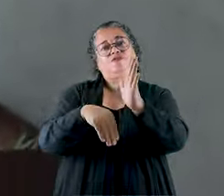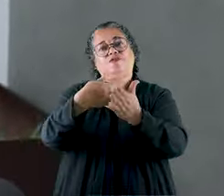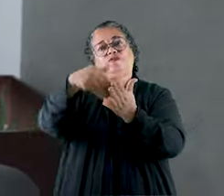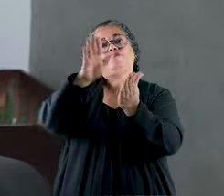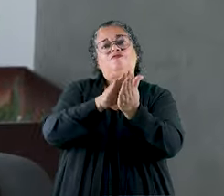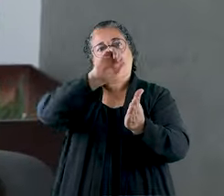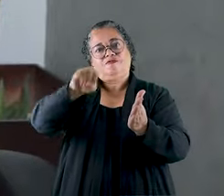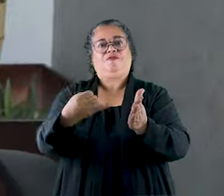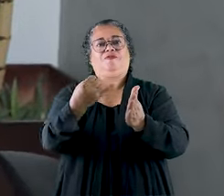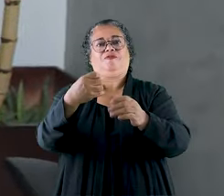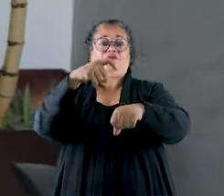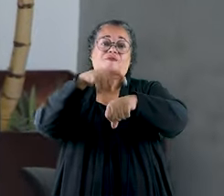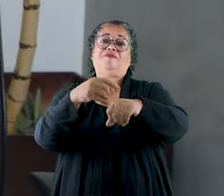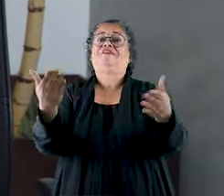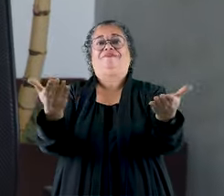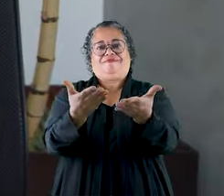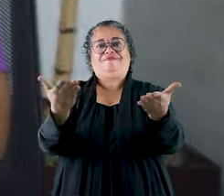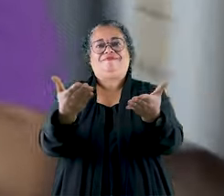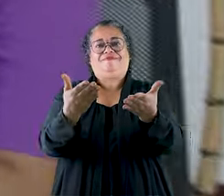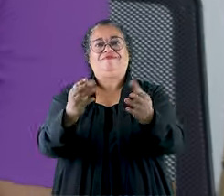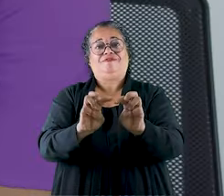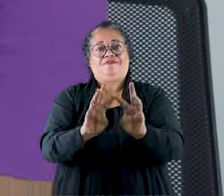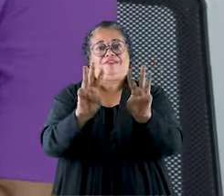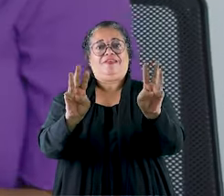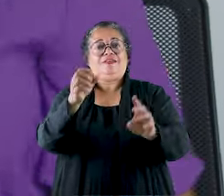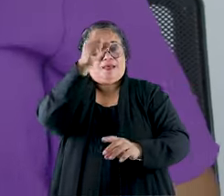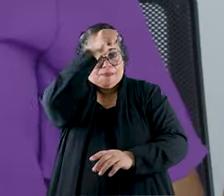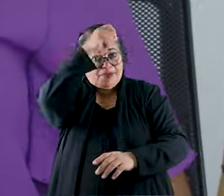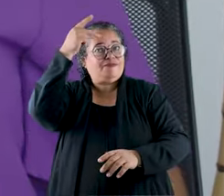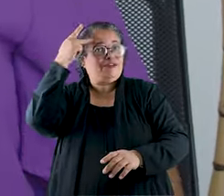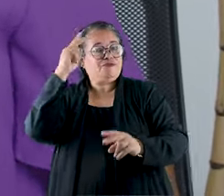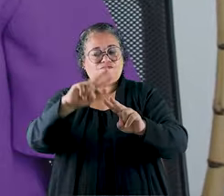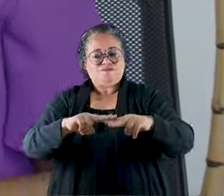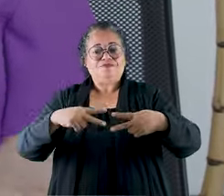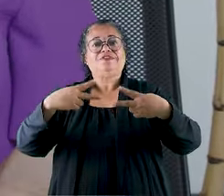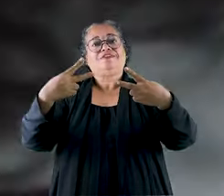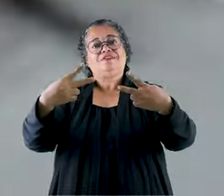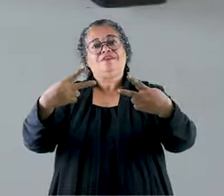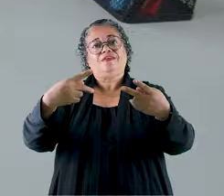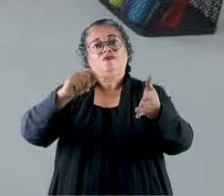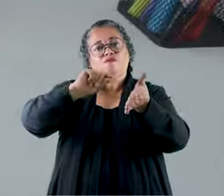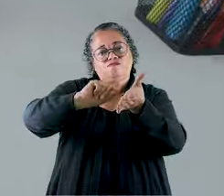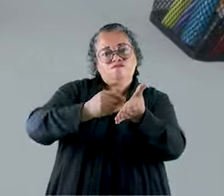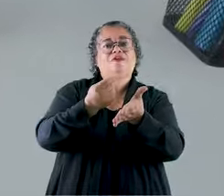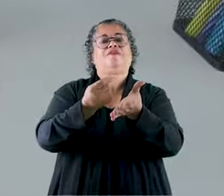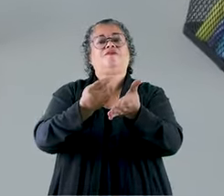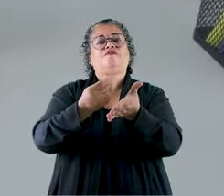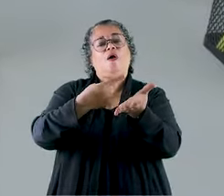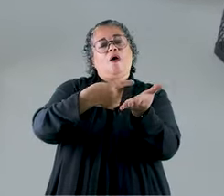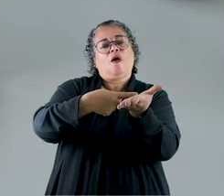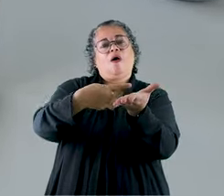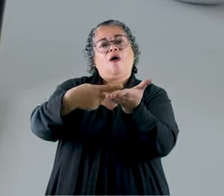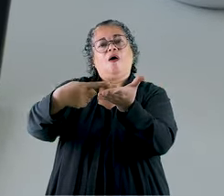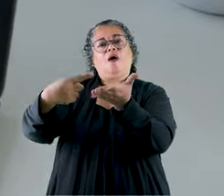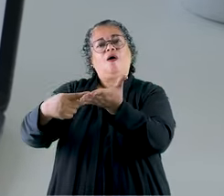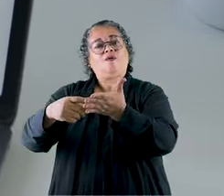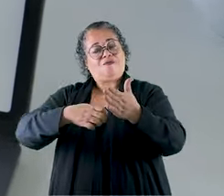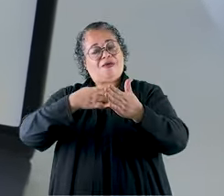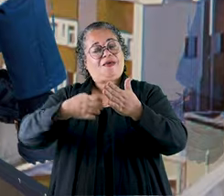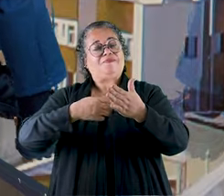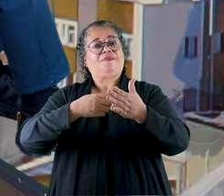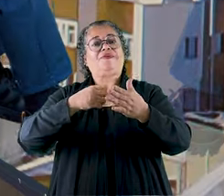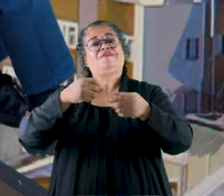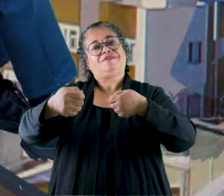A hora é agora. É só entrar no site da Prefeitura, clicar neste link, fazer seu cadastro e agendar com quais empresas quer